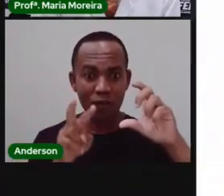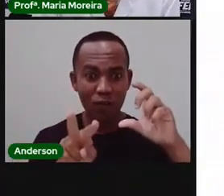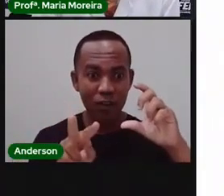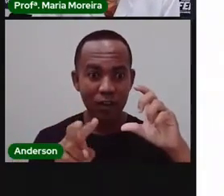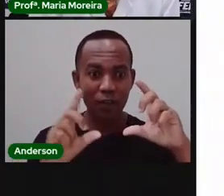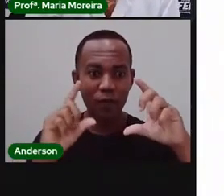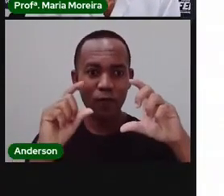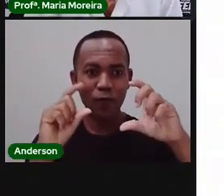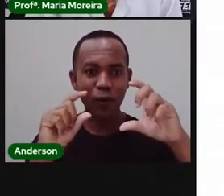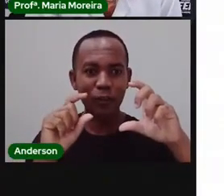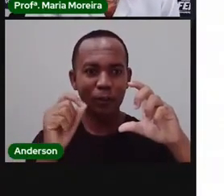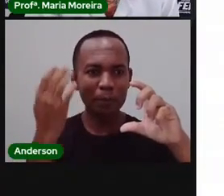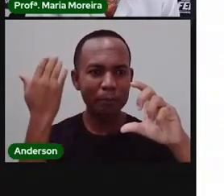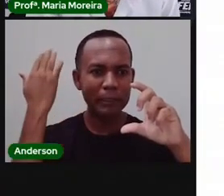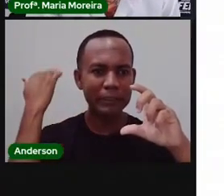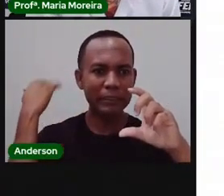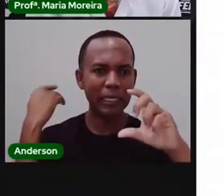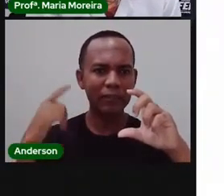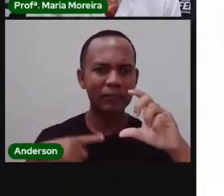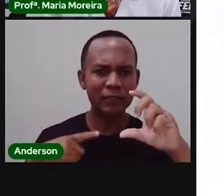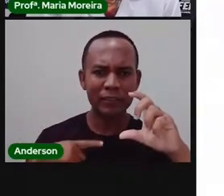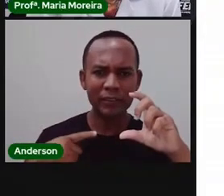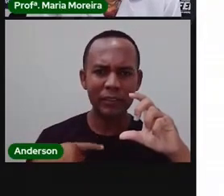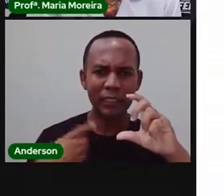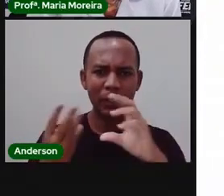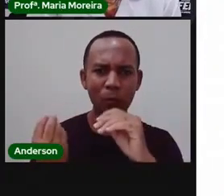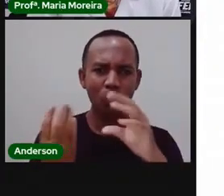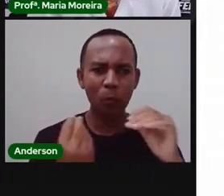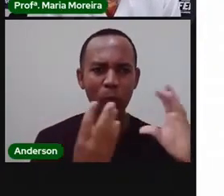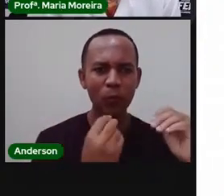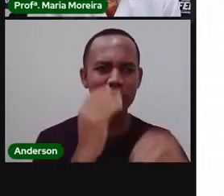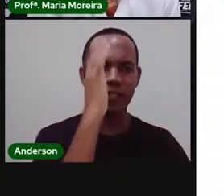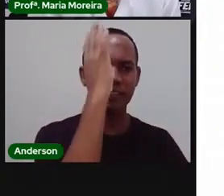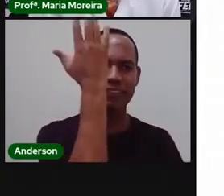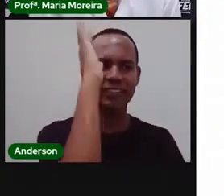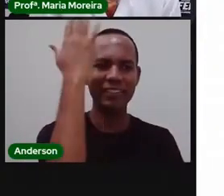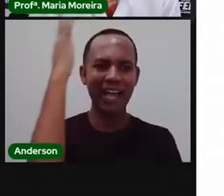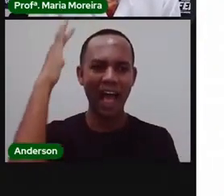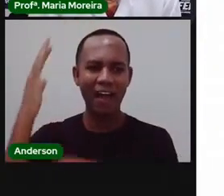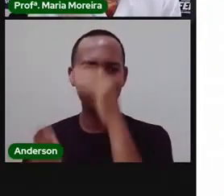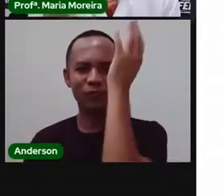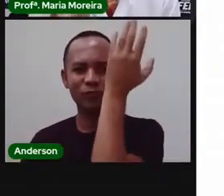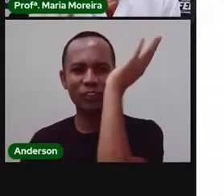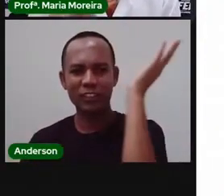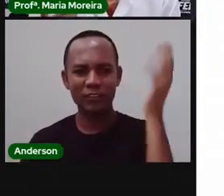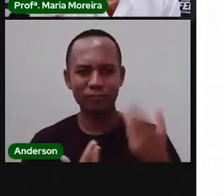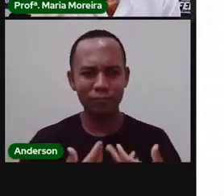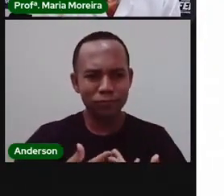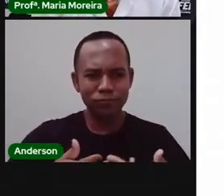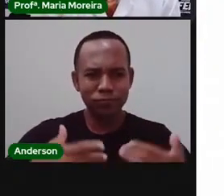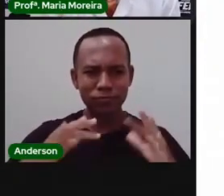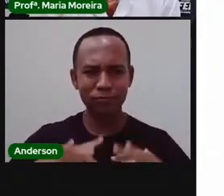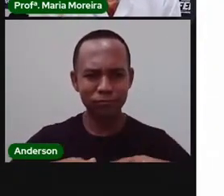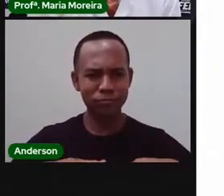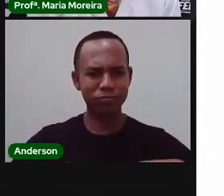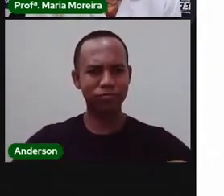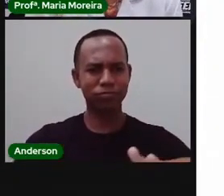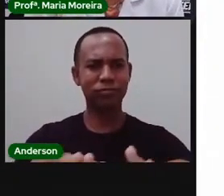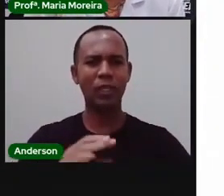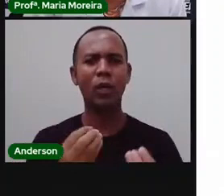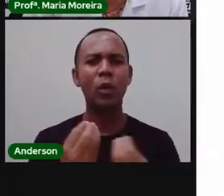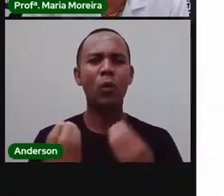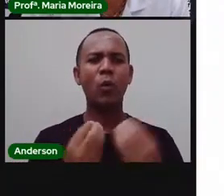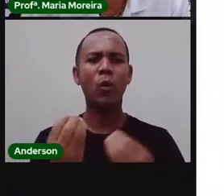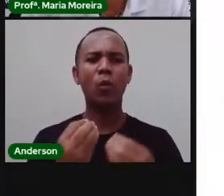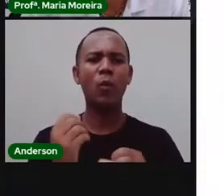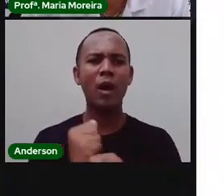antiga. O que é que mais aparece nessa foto? Árvores. Então, a arborização do município deu